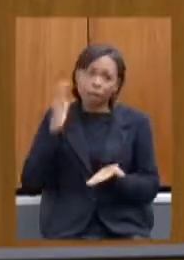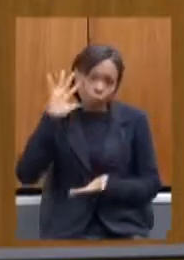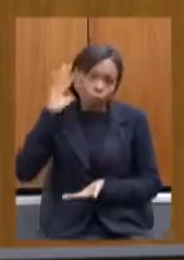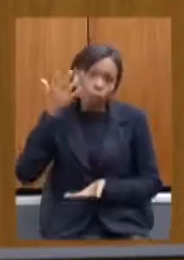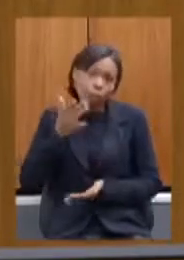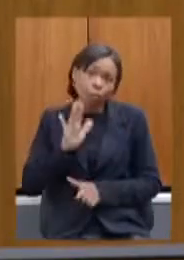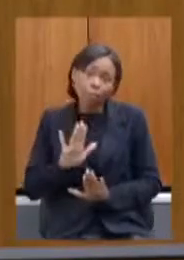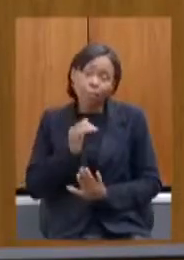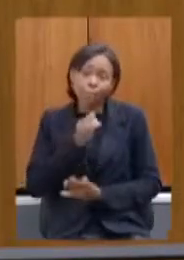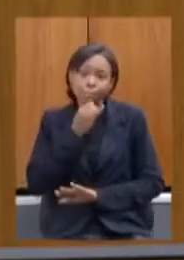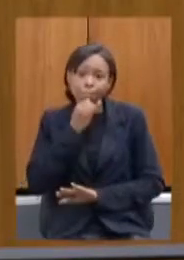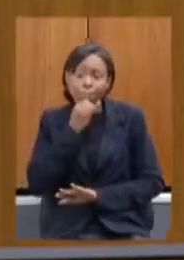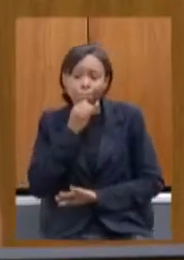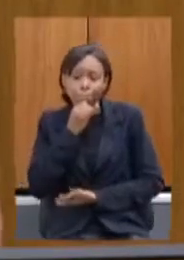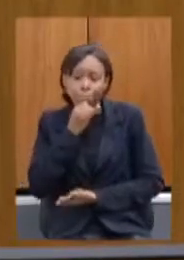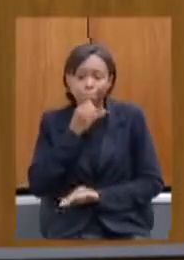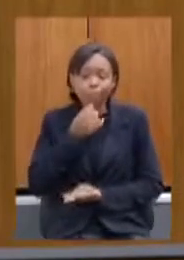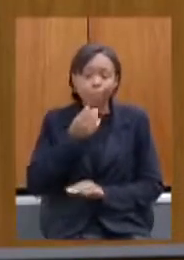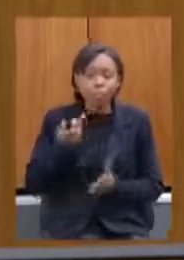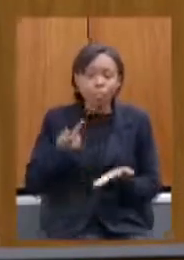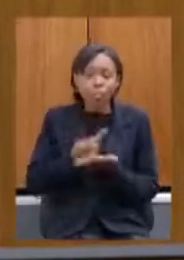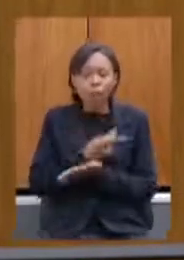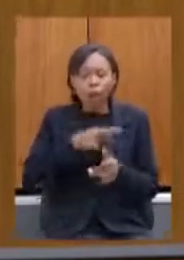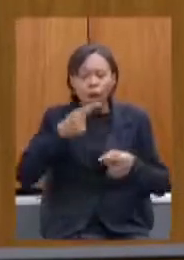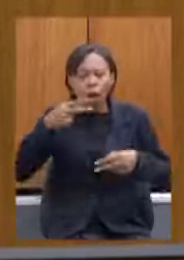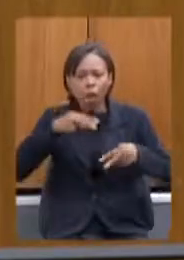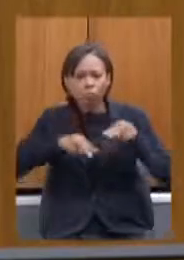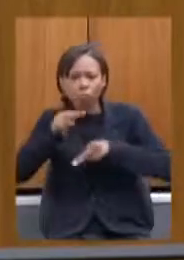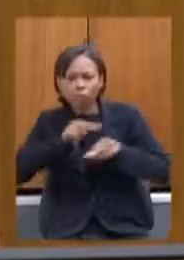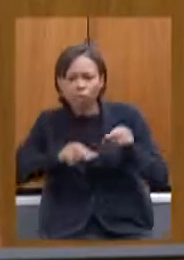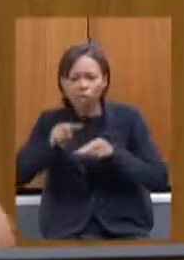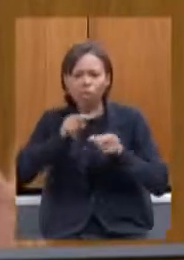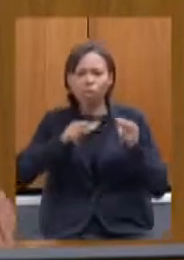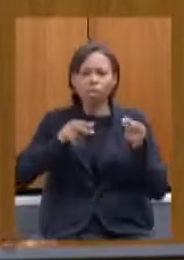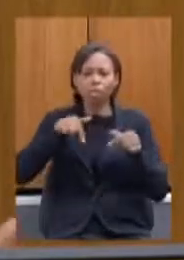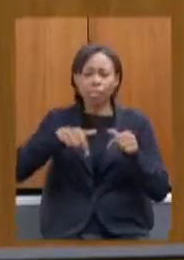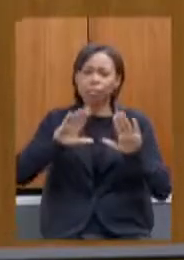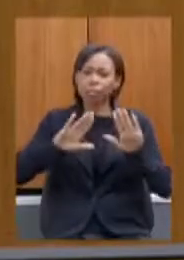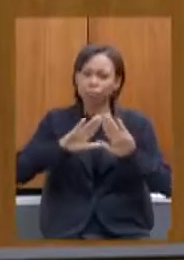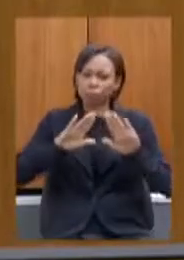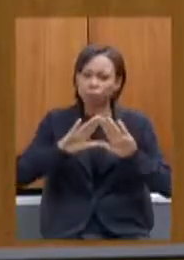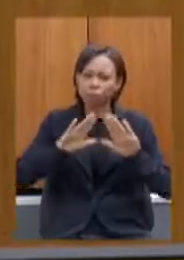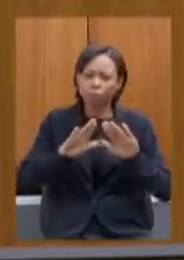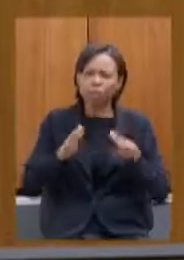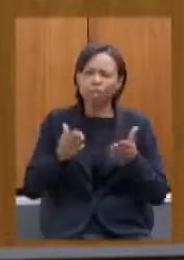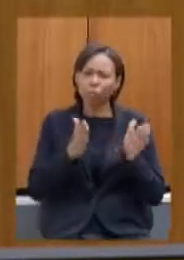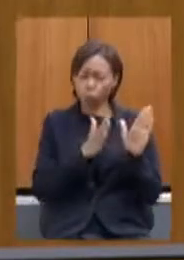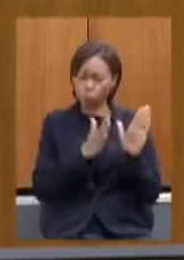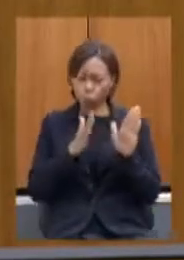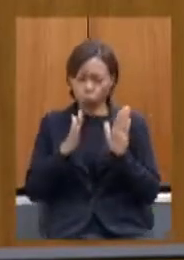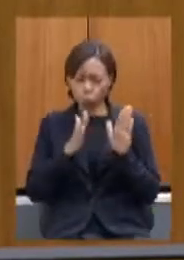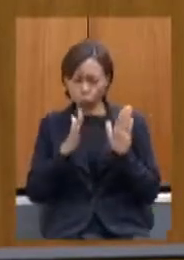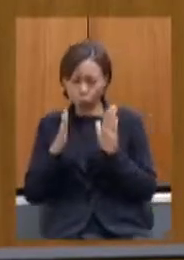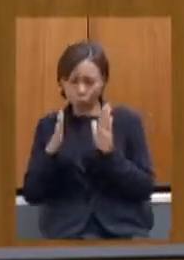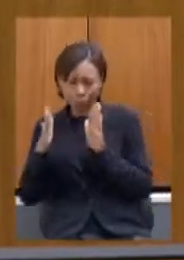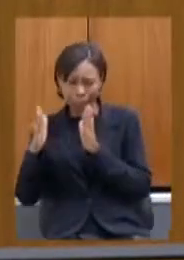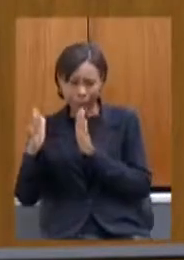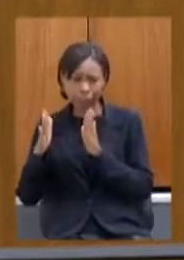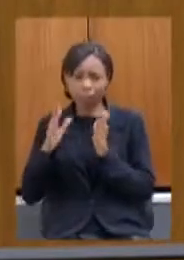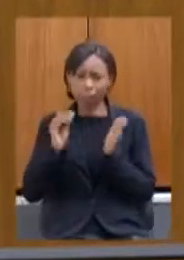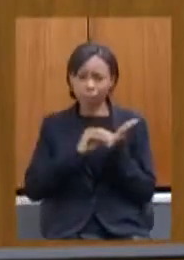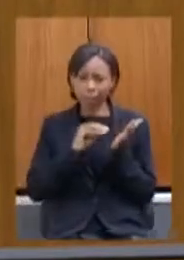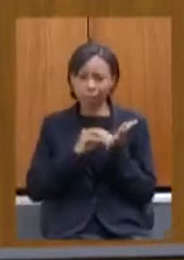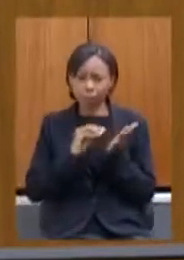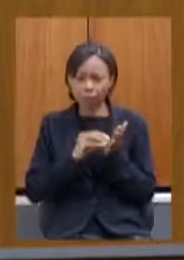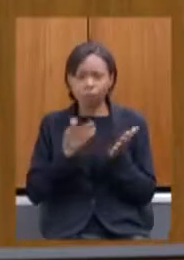análise da questão pela assembleia por todos os envolvidos o lapso de tempo que ocorreu acabou fazendo com que